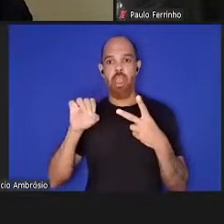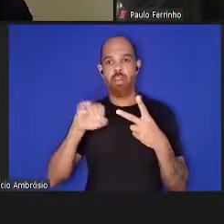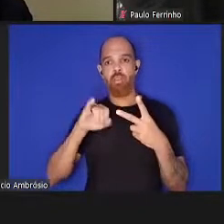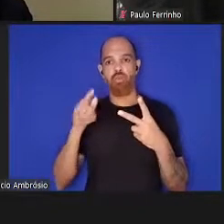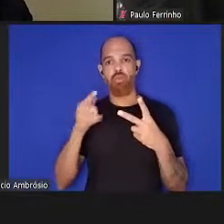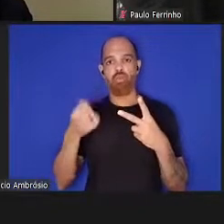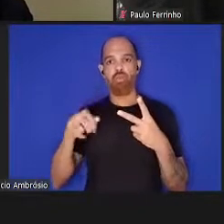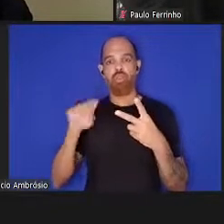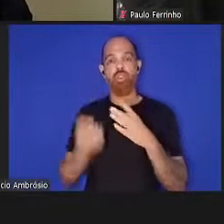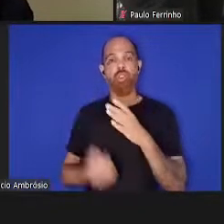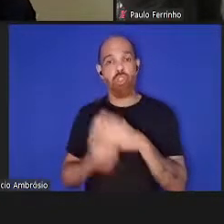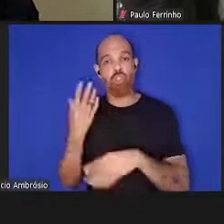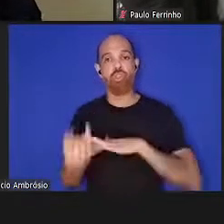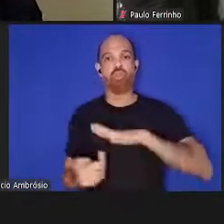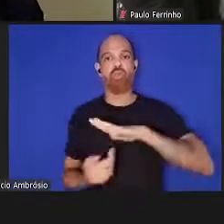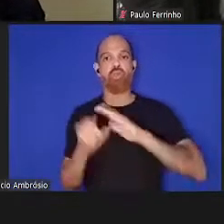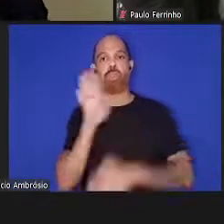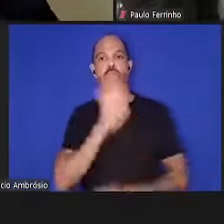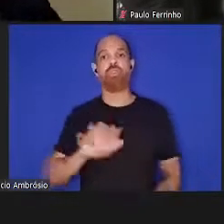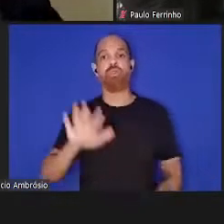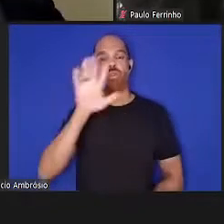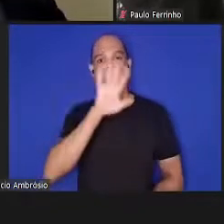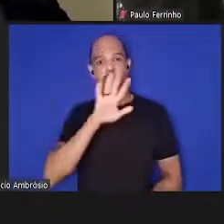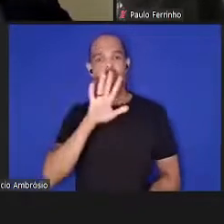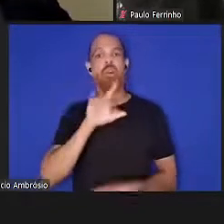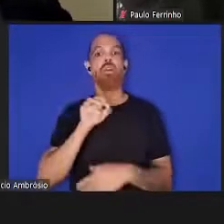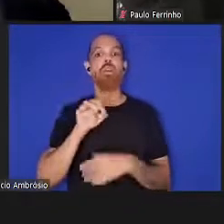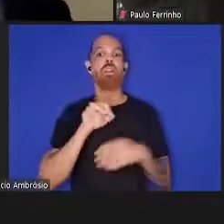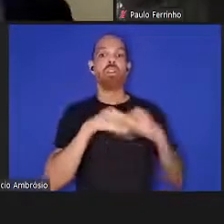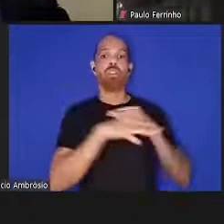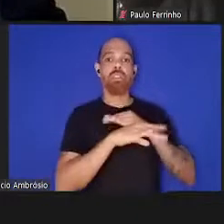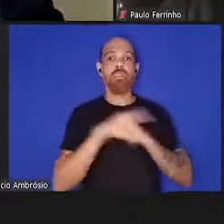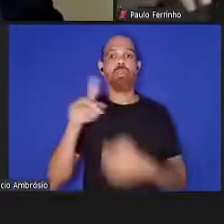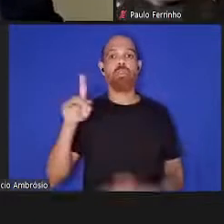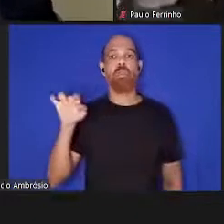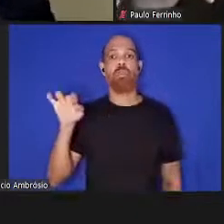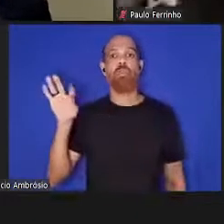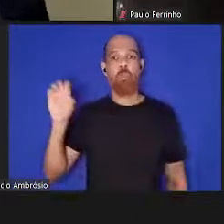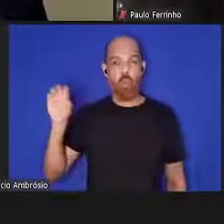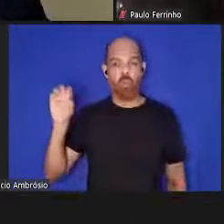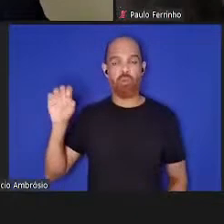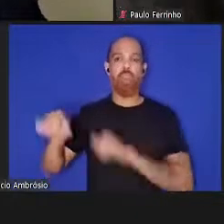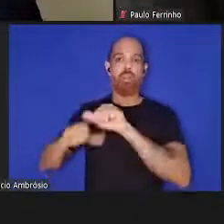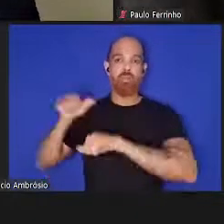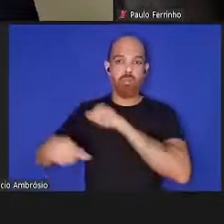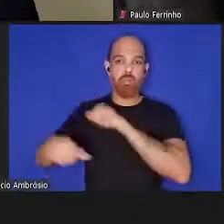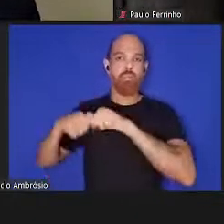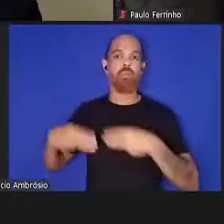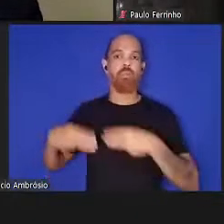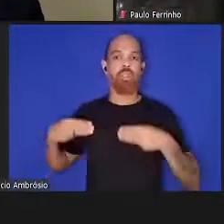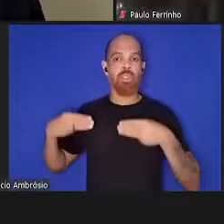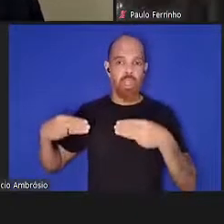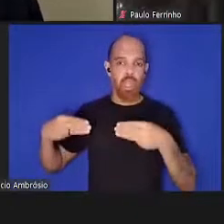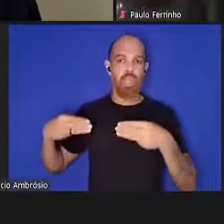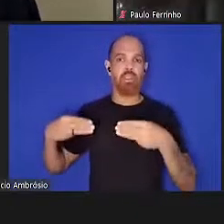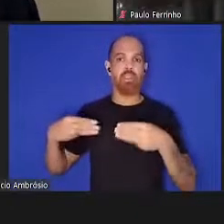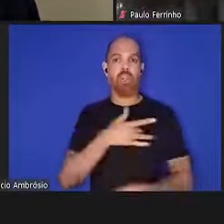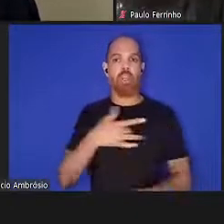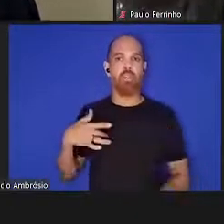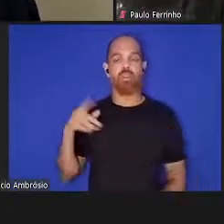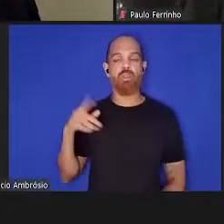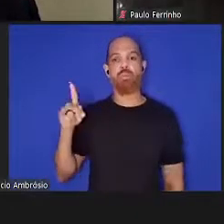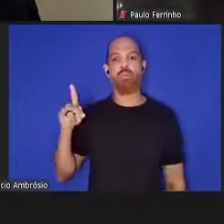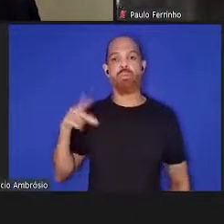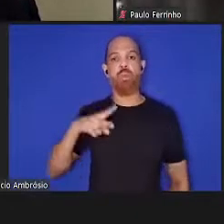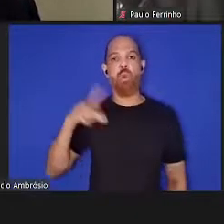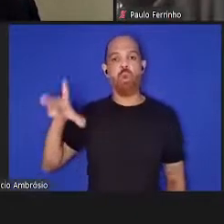na Universidade do Porto, depois se transformam no Instituto Nacional do Ministério da Saúde de Portugal, iniciaram as